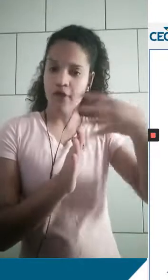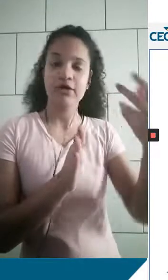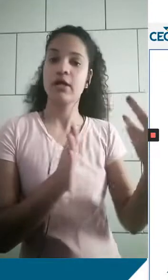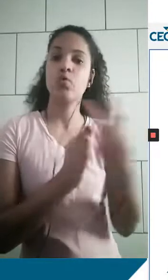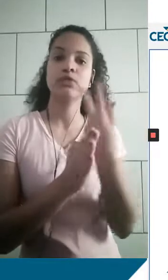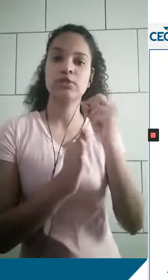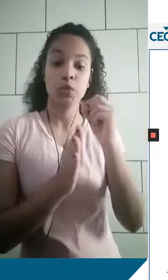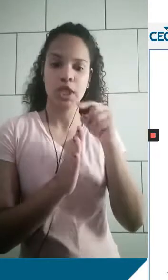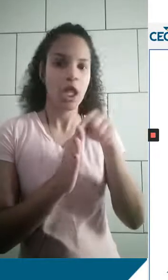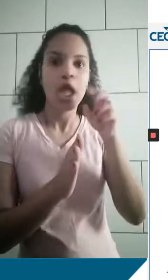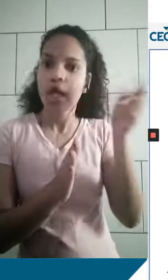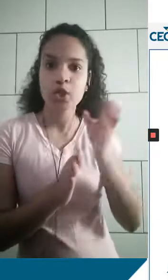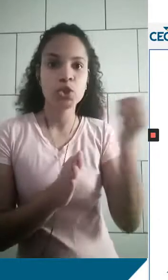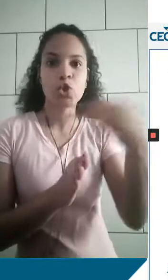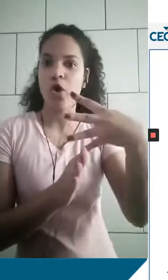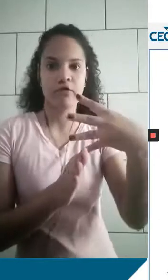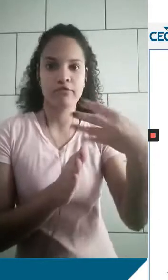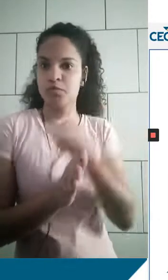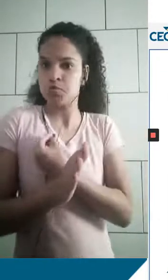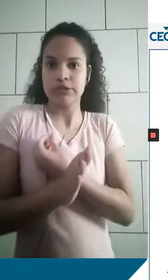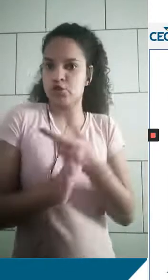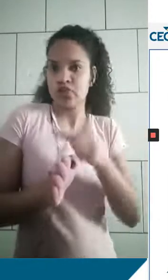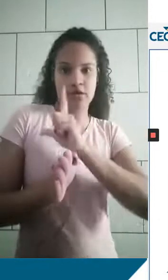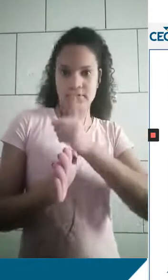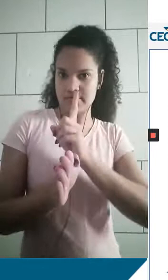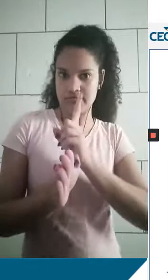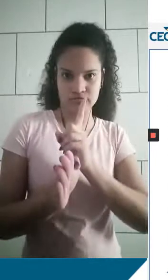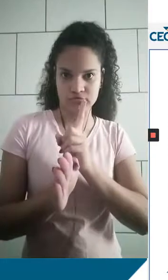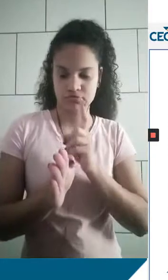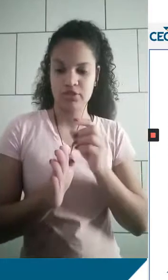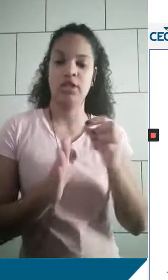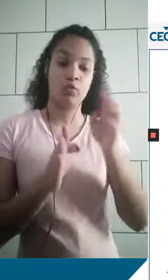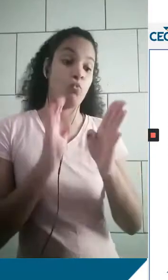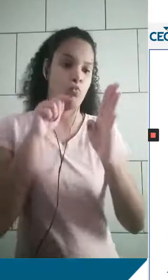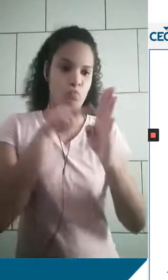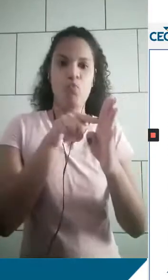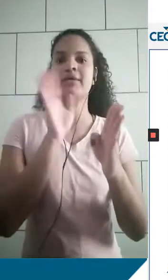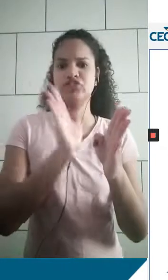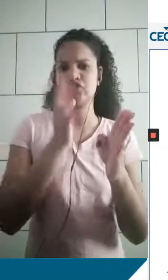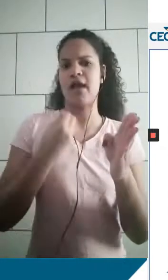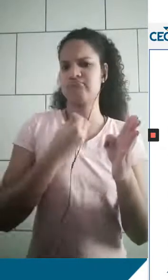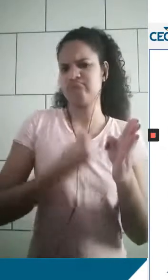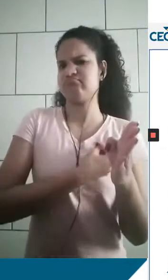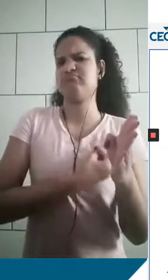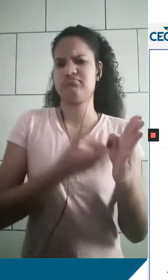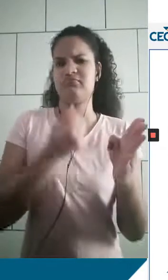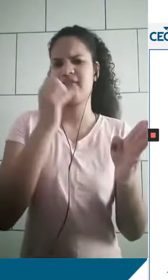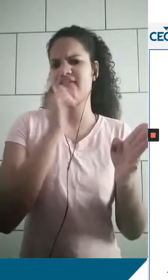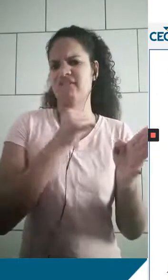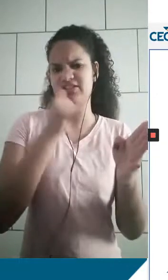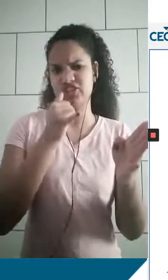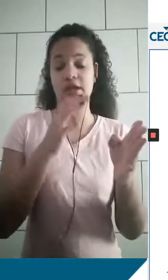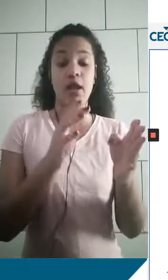molécula de DNA, é nova. Então, temos uma molécula de DNA formada por uma fita, entre aspas,